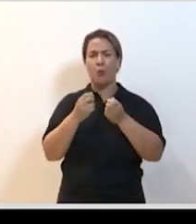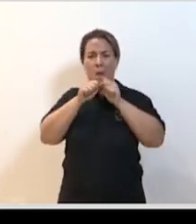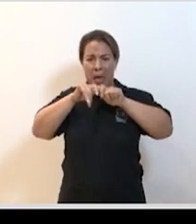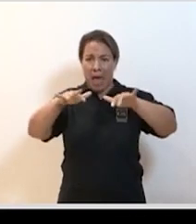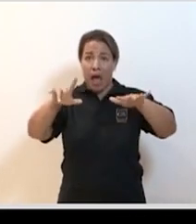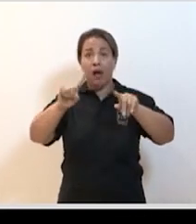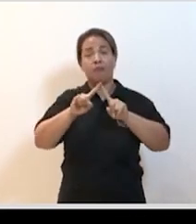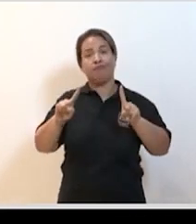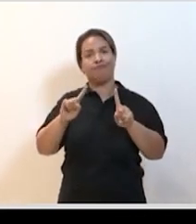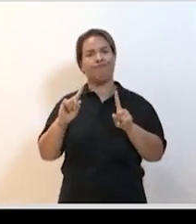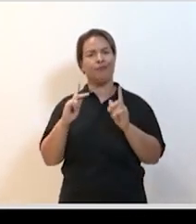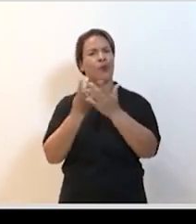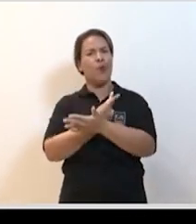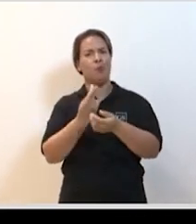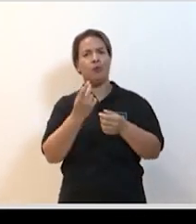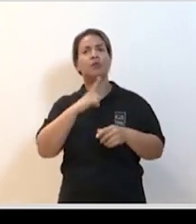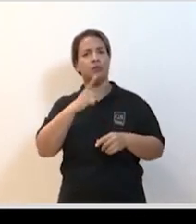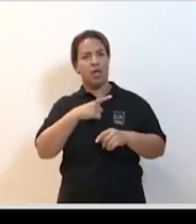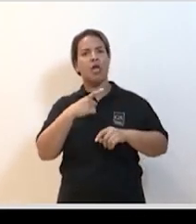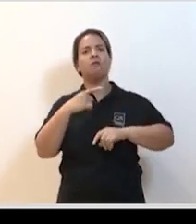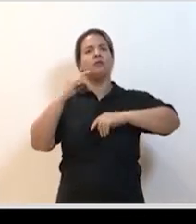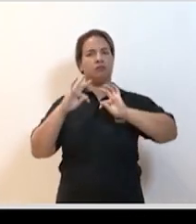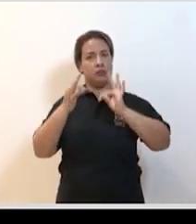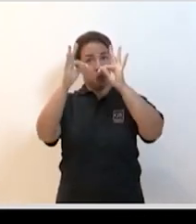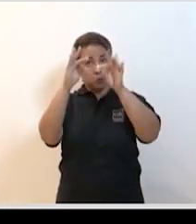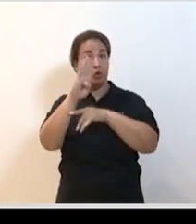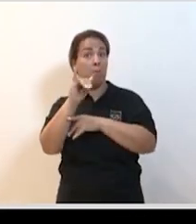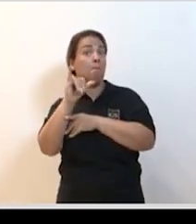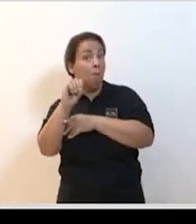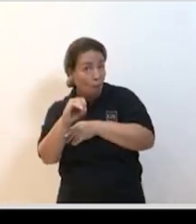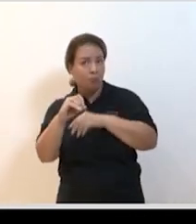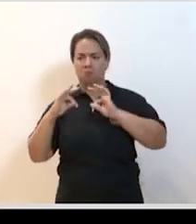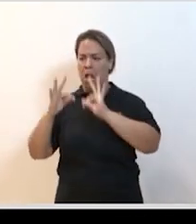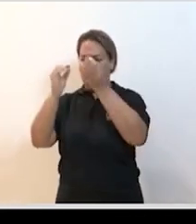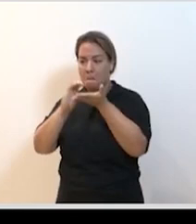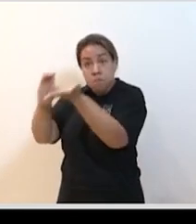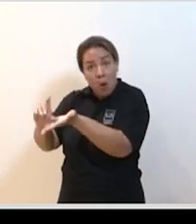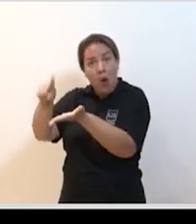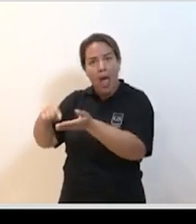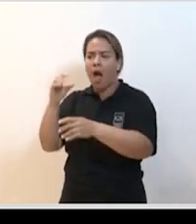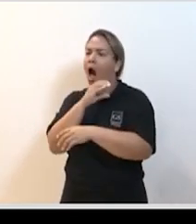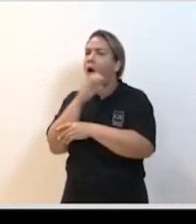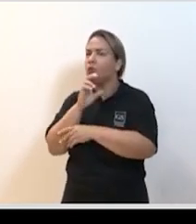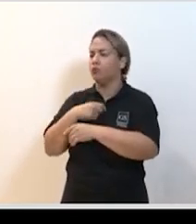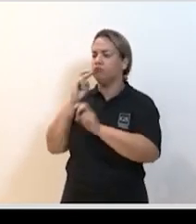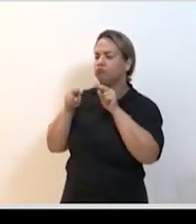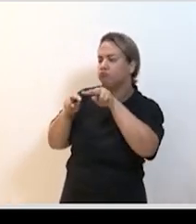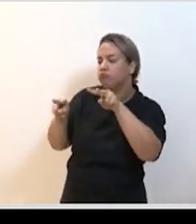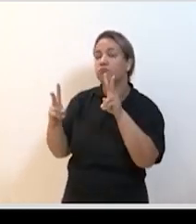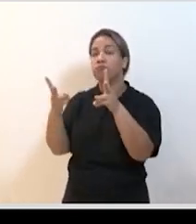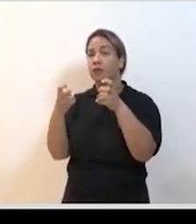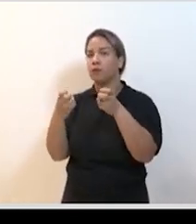que o investimento que eles fizeram em biotecnologia permitiu muito rapidamente um acesso ao